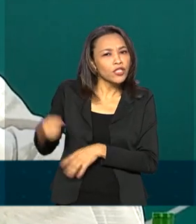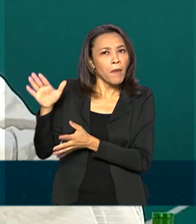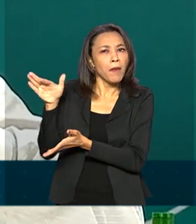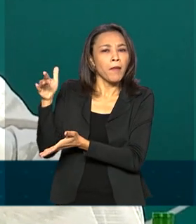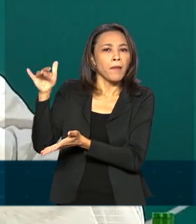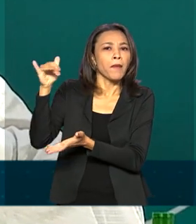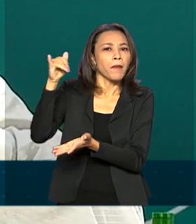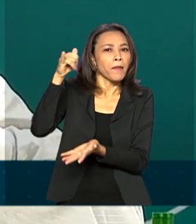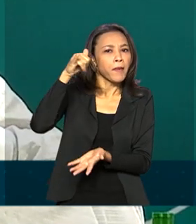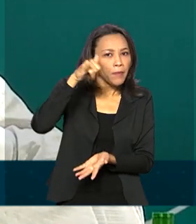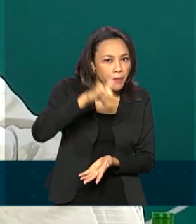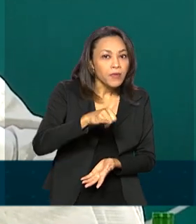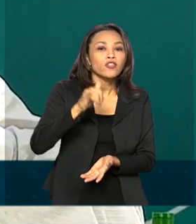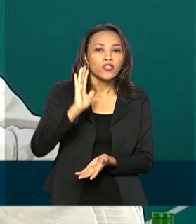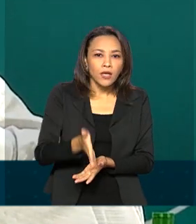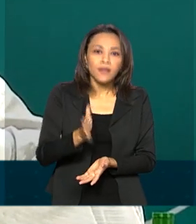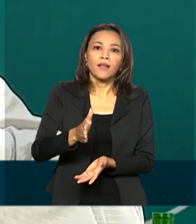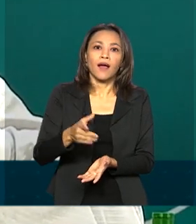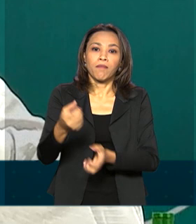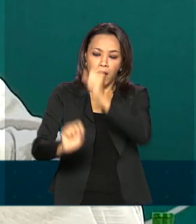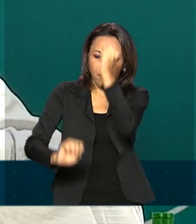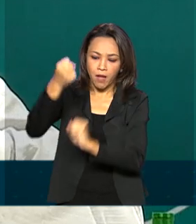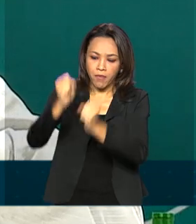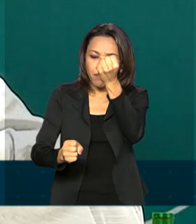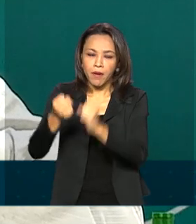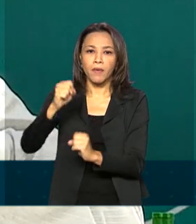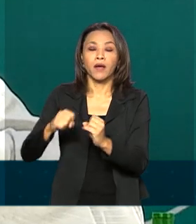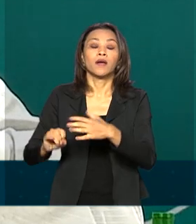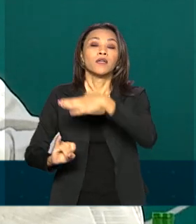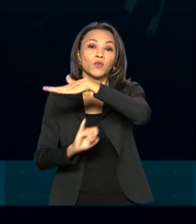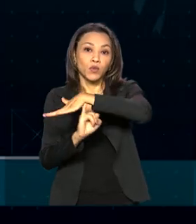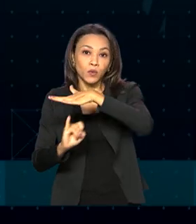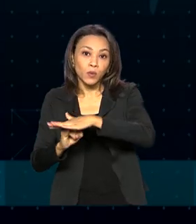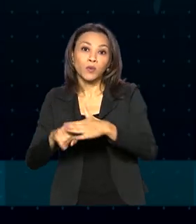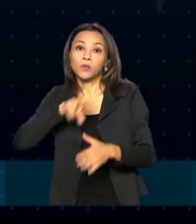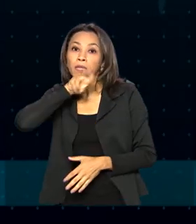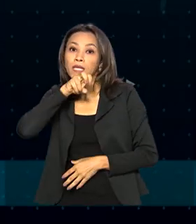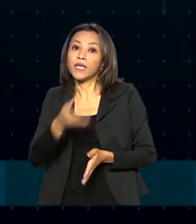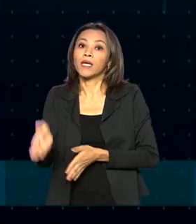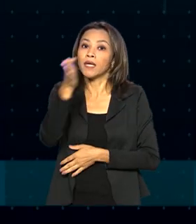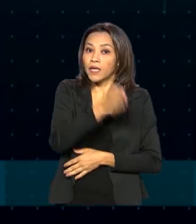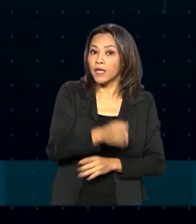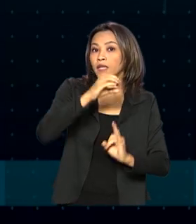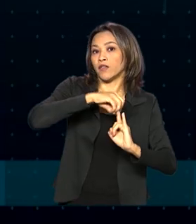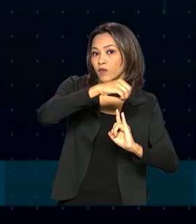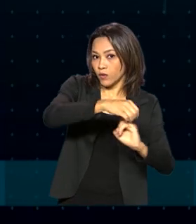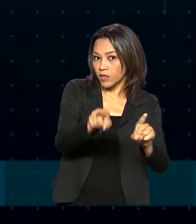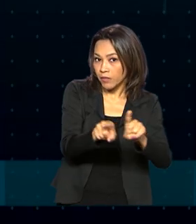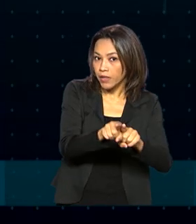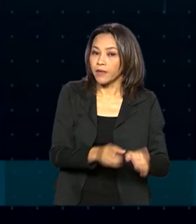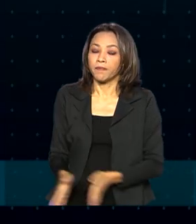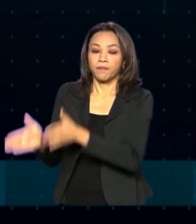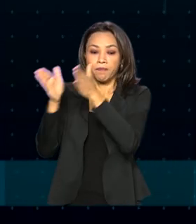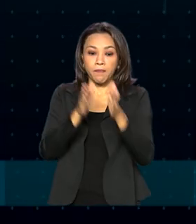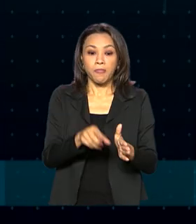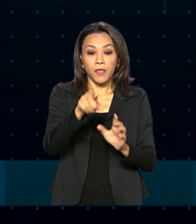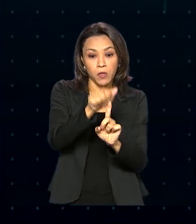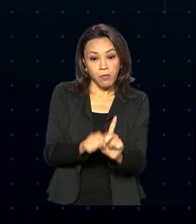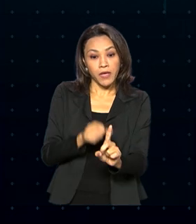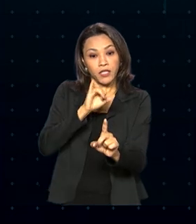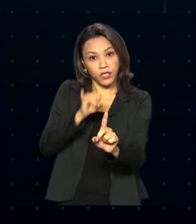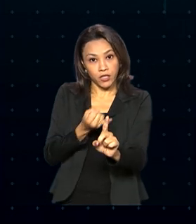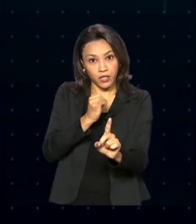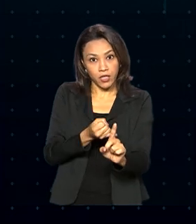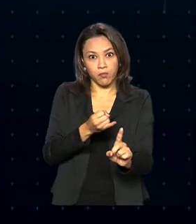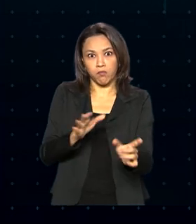fabricação está garantida, tanto no Butantan quanto na Fiocruz. Com a alta demanda nos hospitais, em janeiro, o Ministério